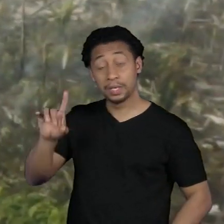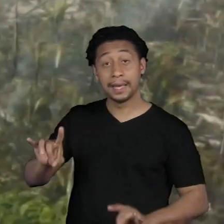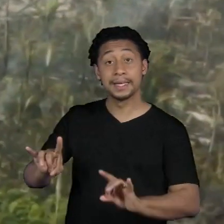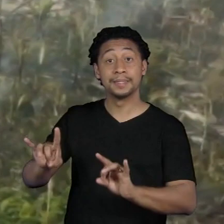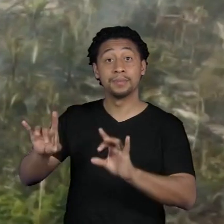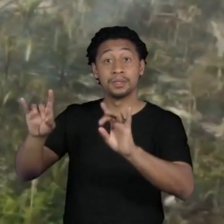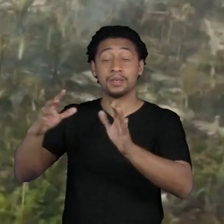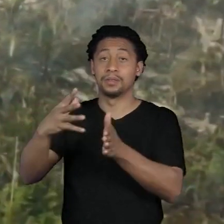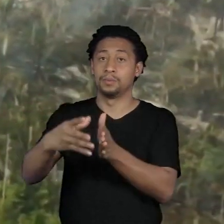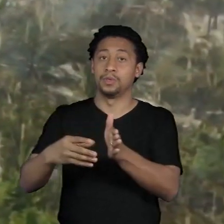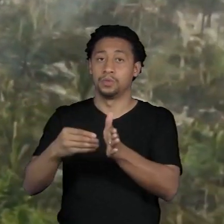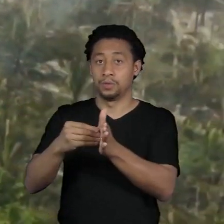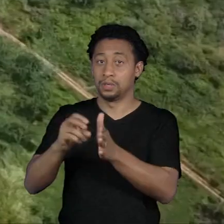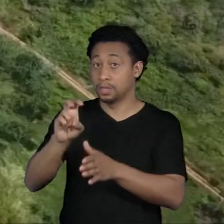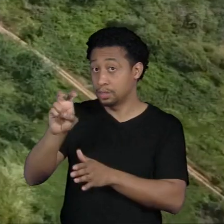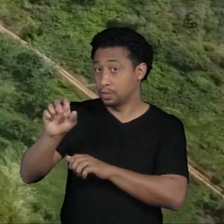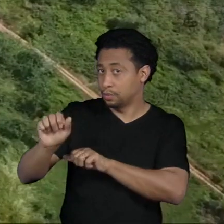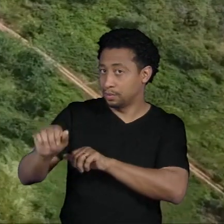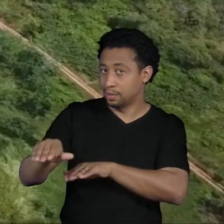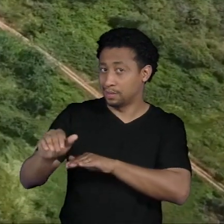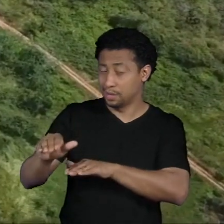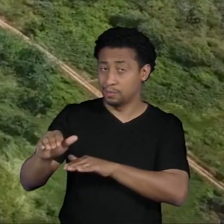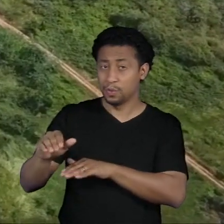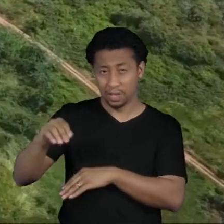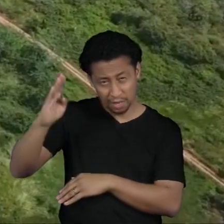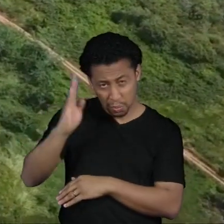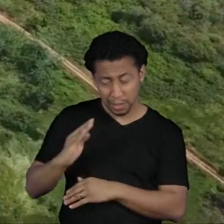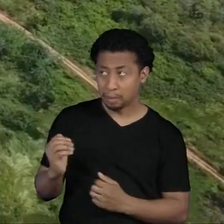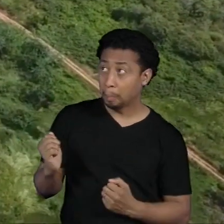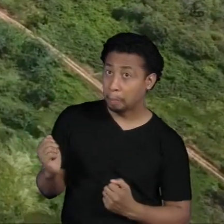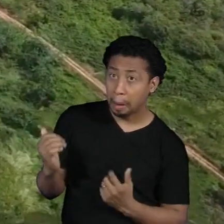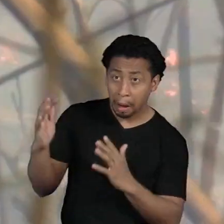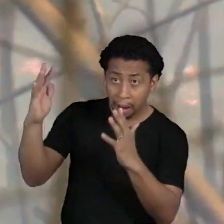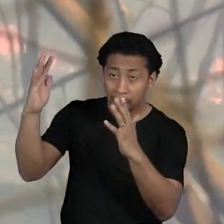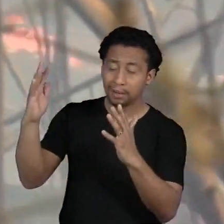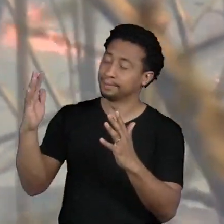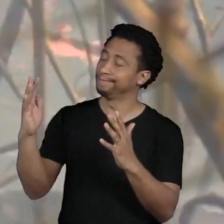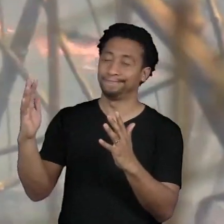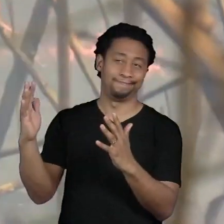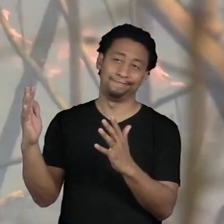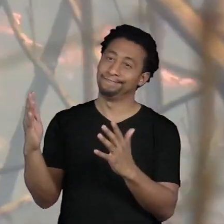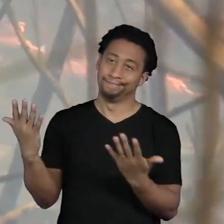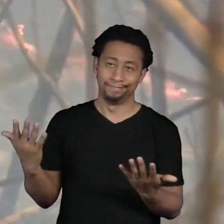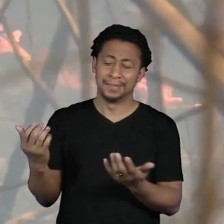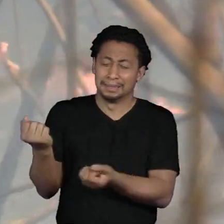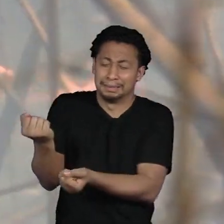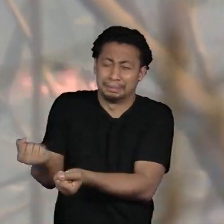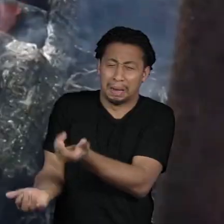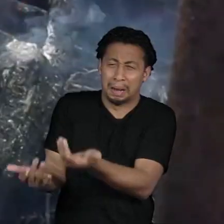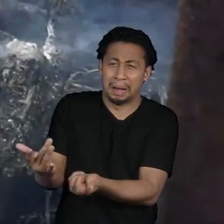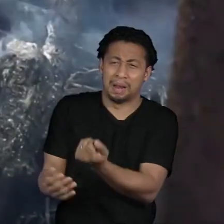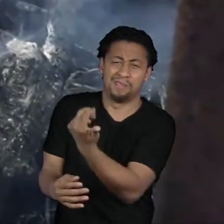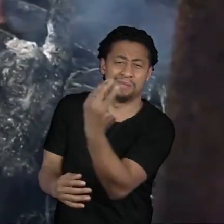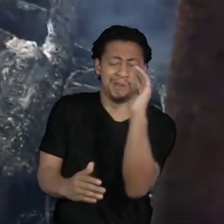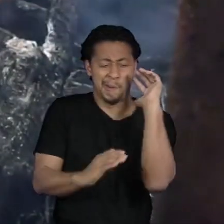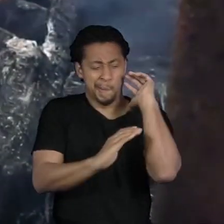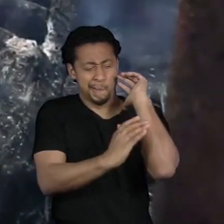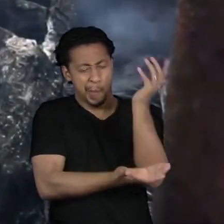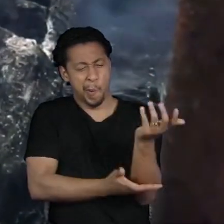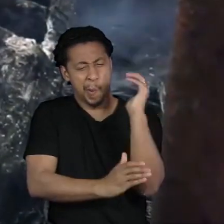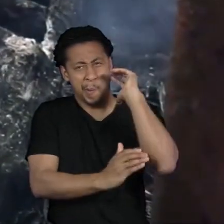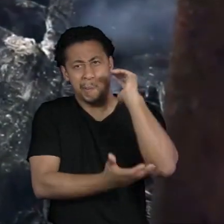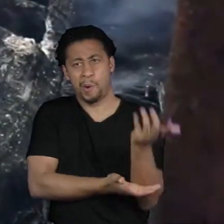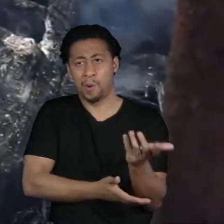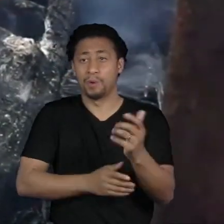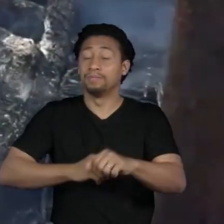de setembro o Brasil nada tem a comemorar o desmatamento e as queimadas batem recorde em apenas 7